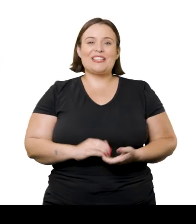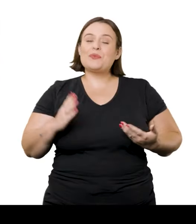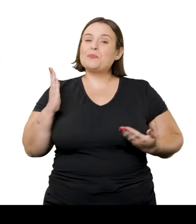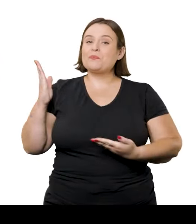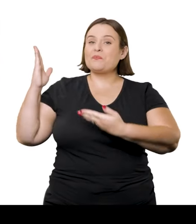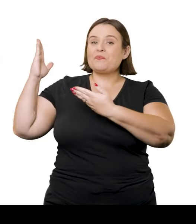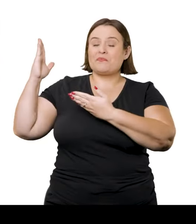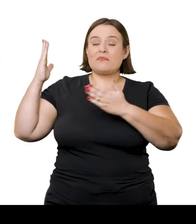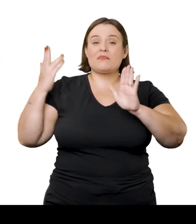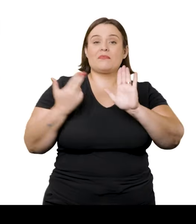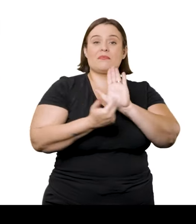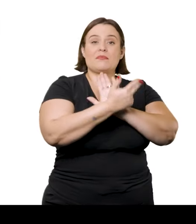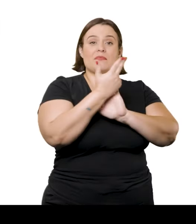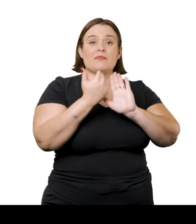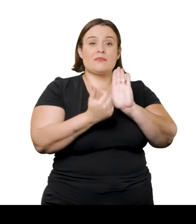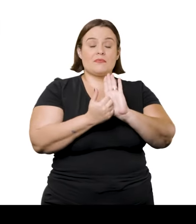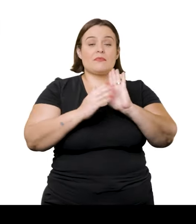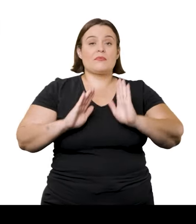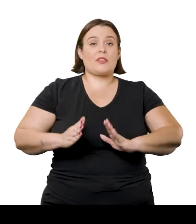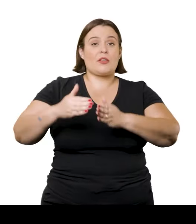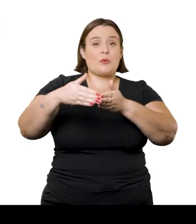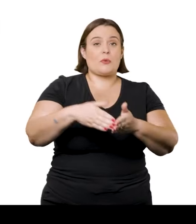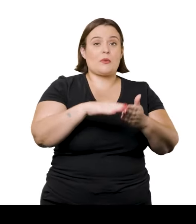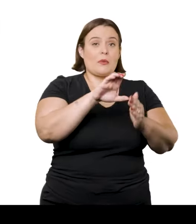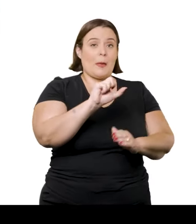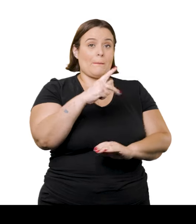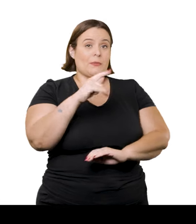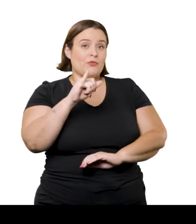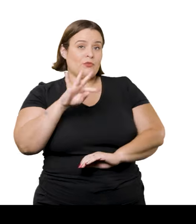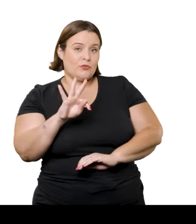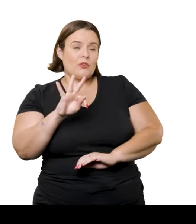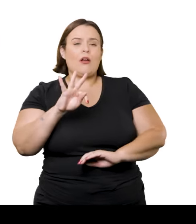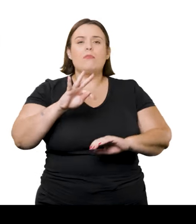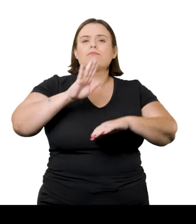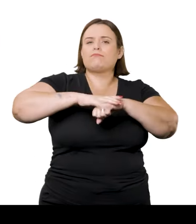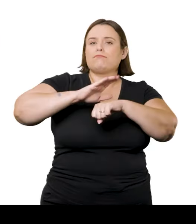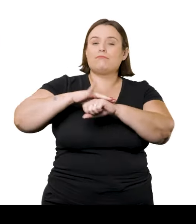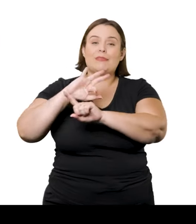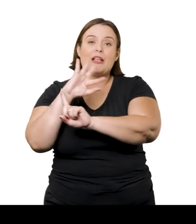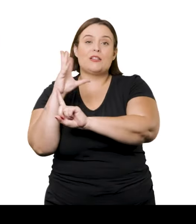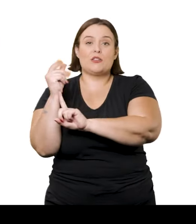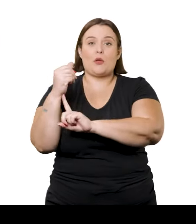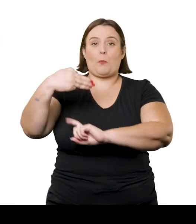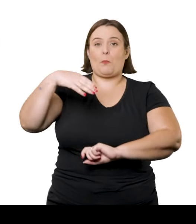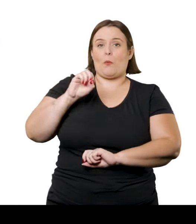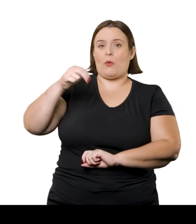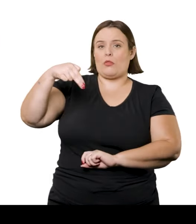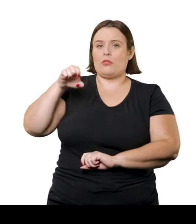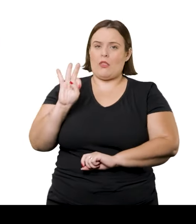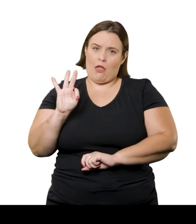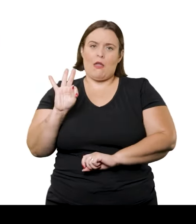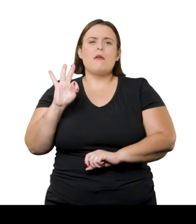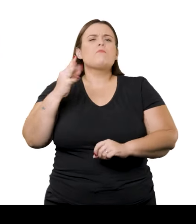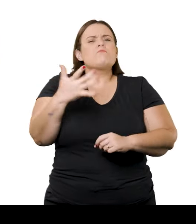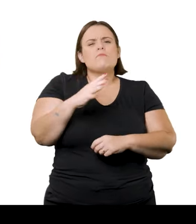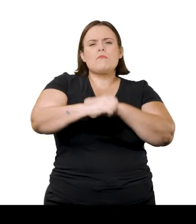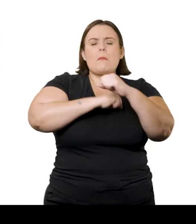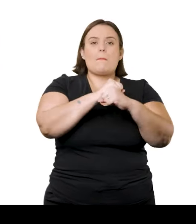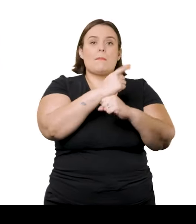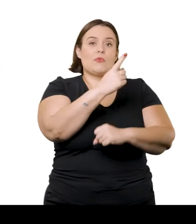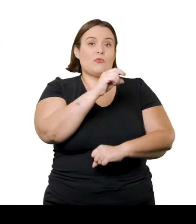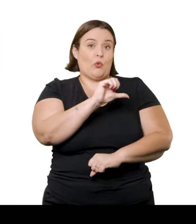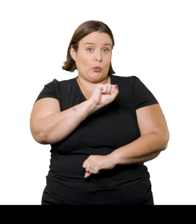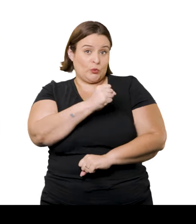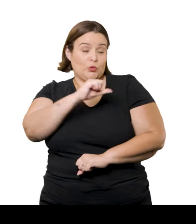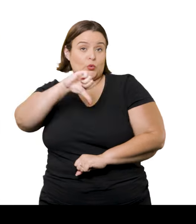Essa é a pintura A Canoa sobre o Epte, feita pelo artista francês Claude Monet em cerca de 1890. Essa